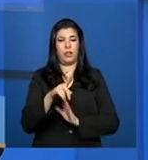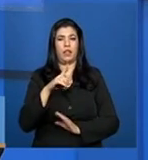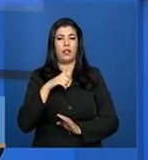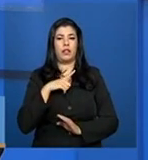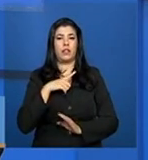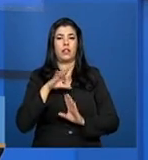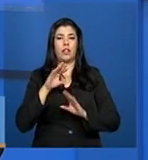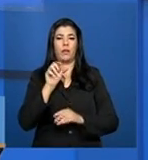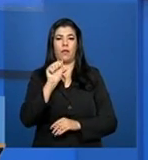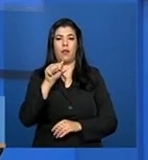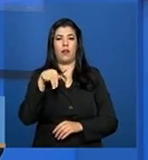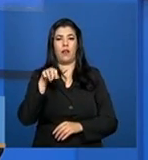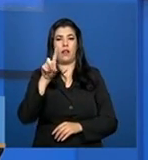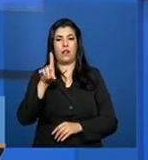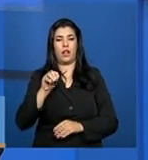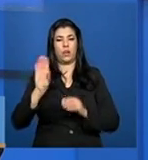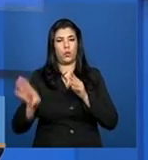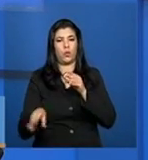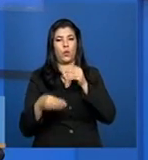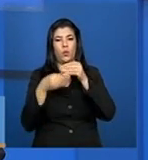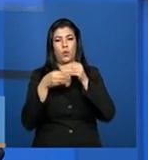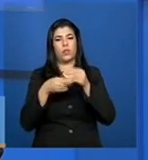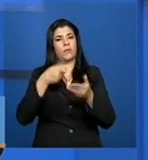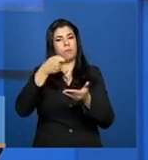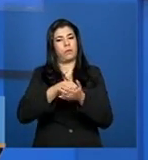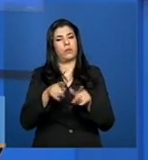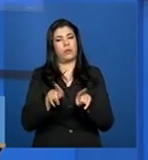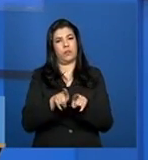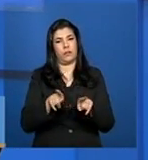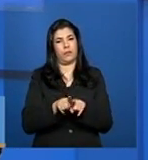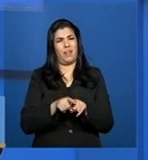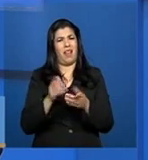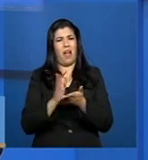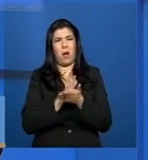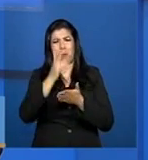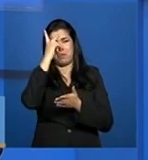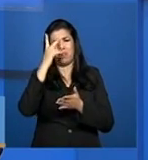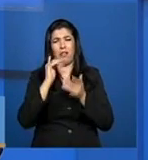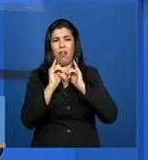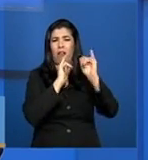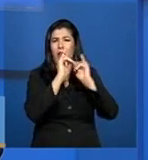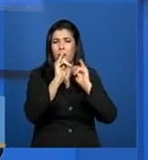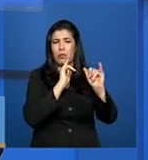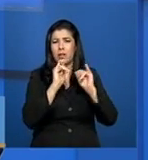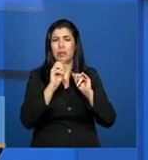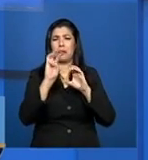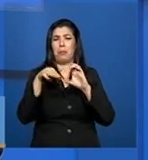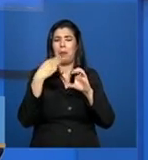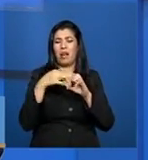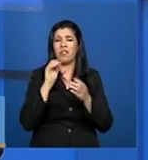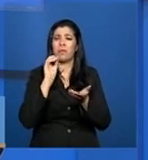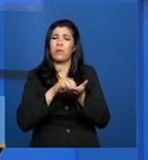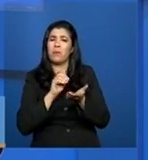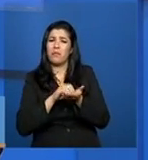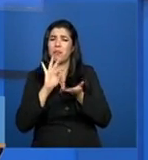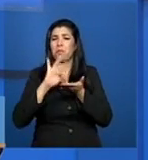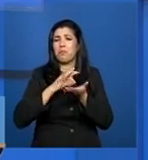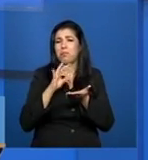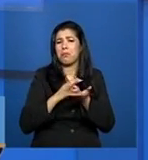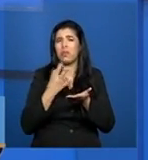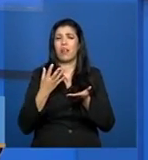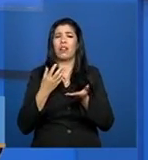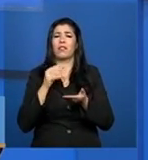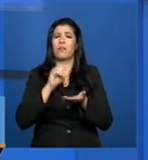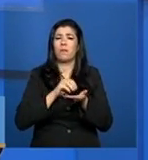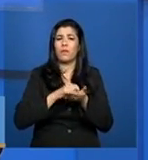anexo obrigatório. A gente recebe muito questionamento que não conseguiu preencher a Sessão 1 corretamente, que está faltando alguma coisa. E quando a gente